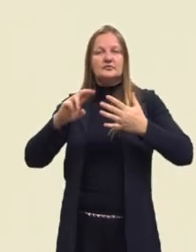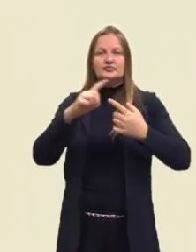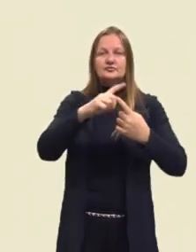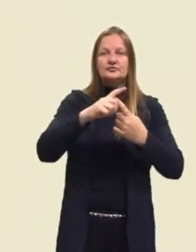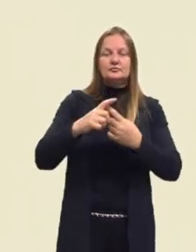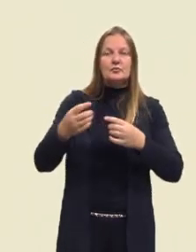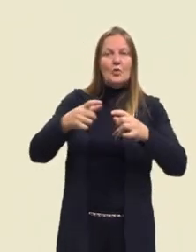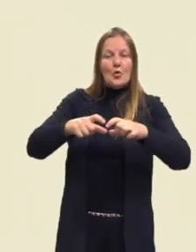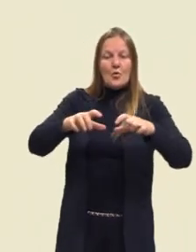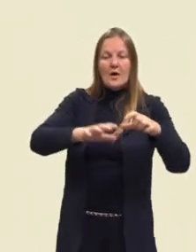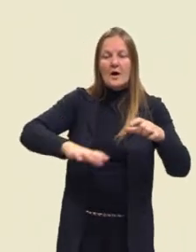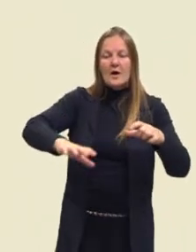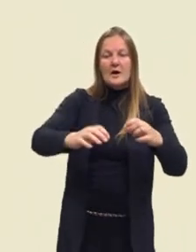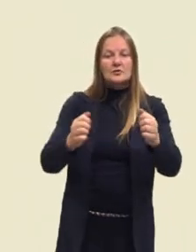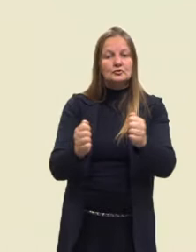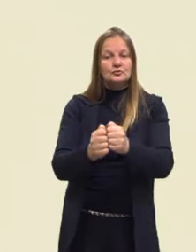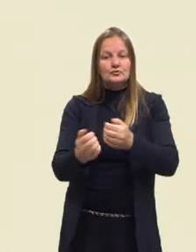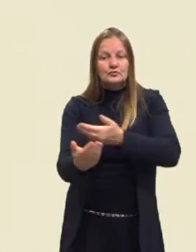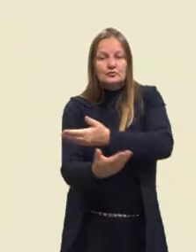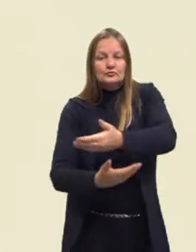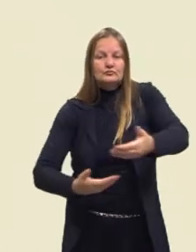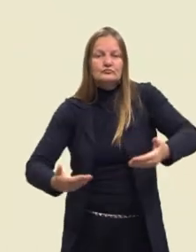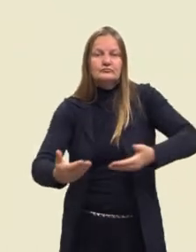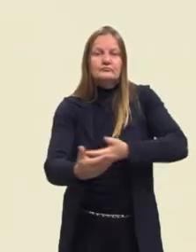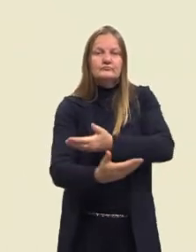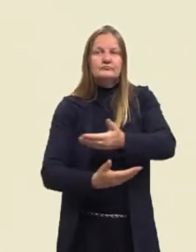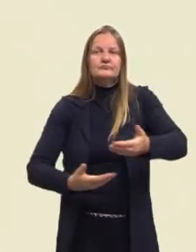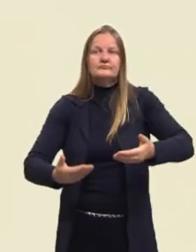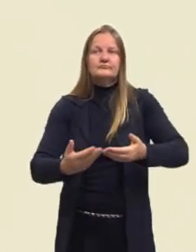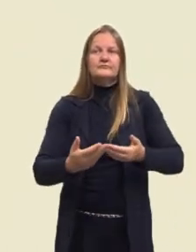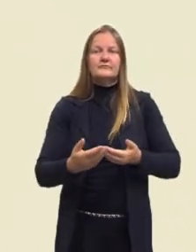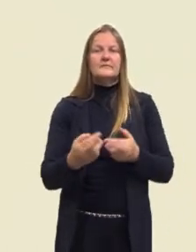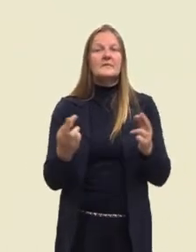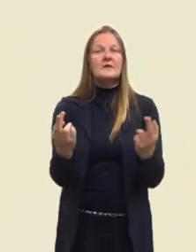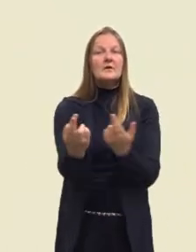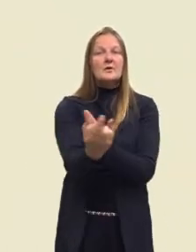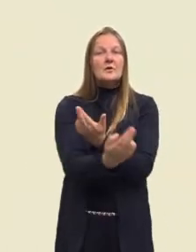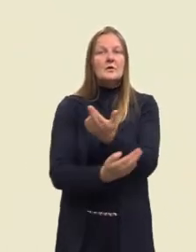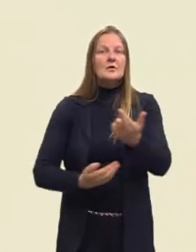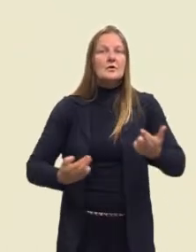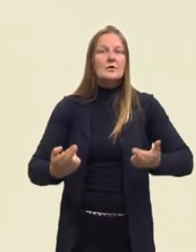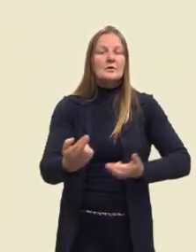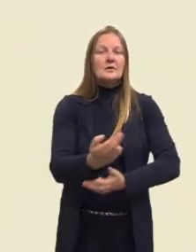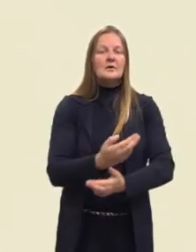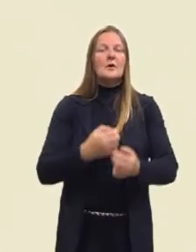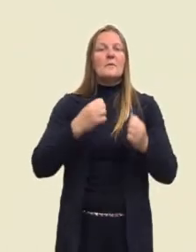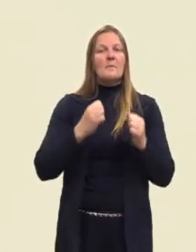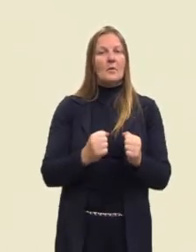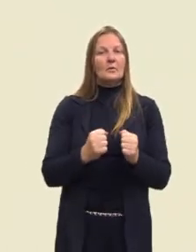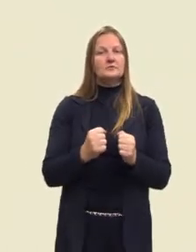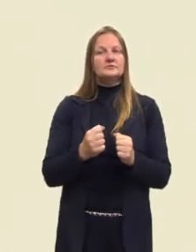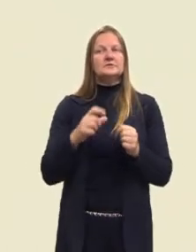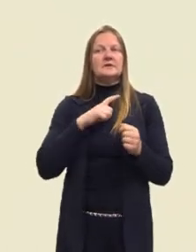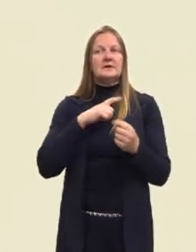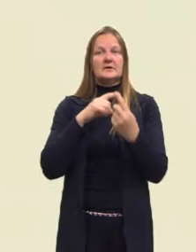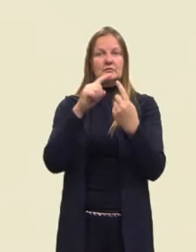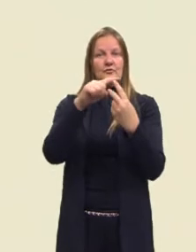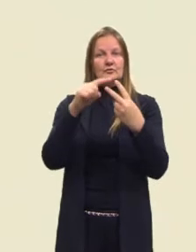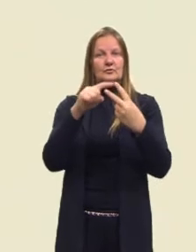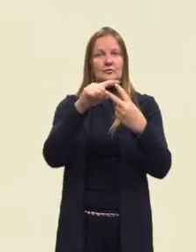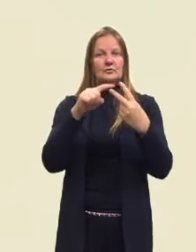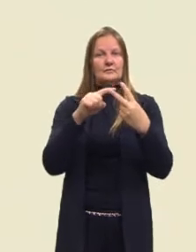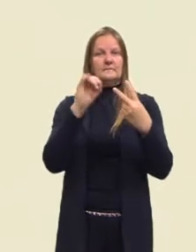no mesmo local, tá? Então, essas relações, elas podem ser interespecíficas,